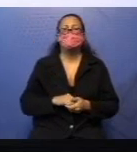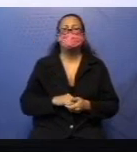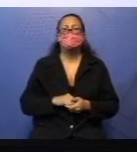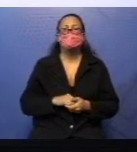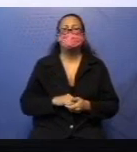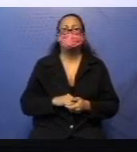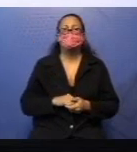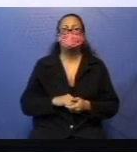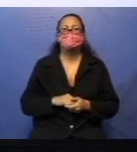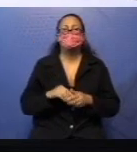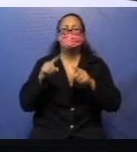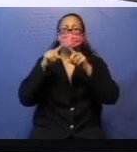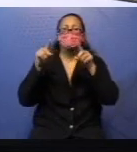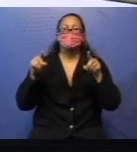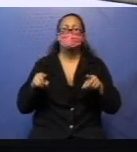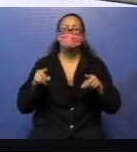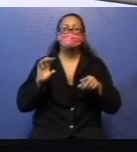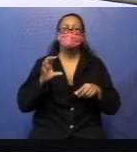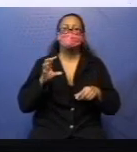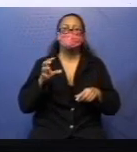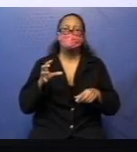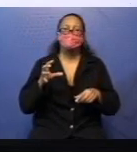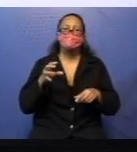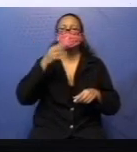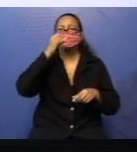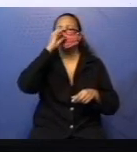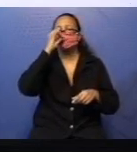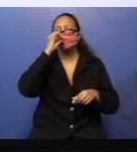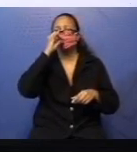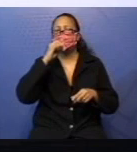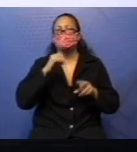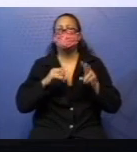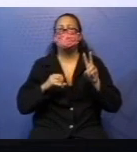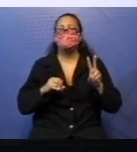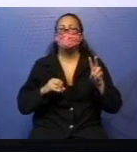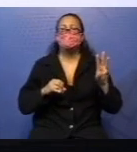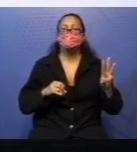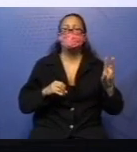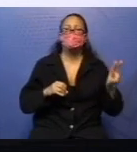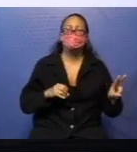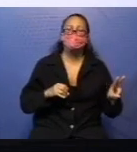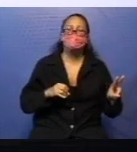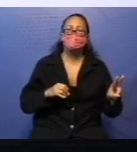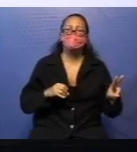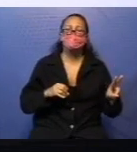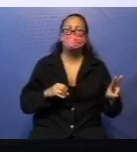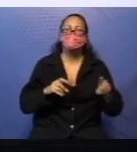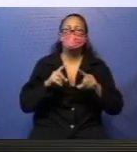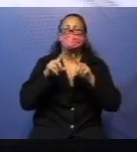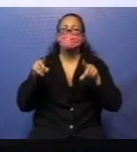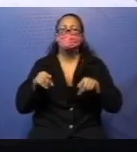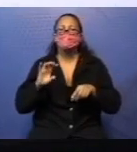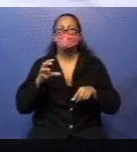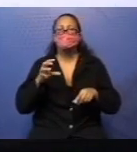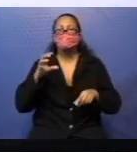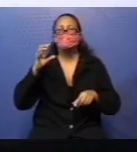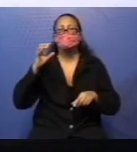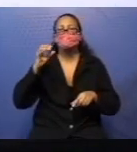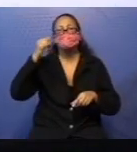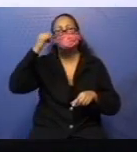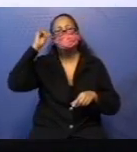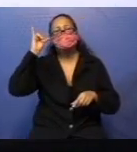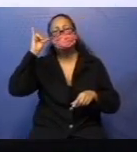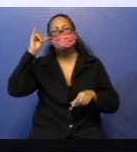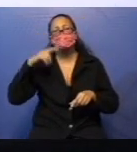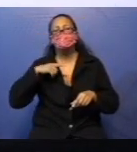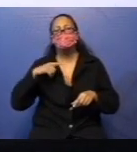No cofrinho de porquinho, R$ 232. No de vaquinha, R$ 135. Quanto a garota